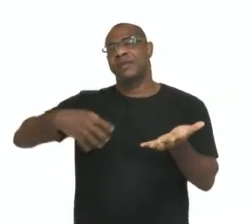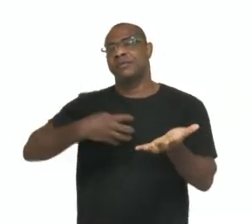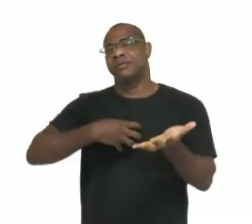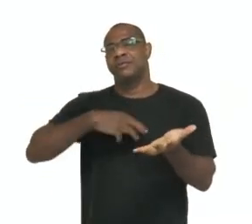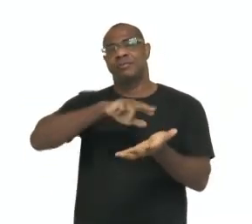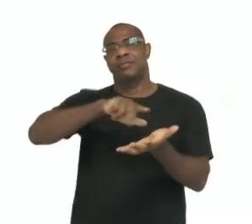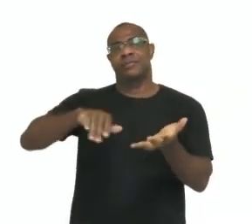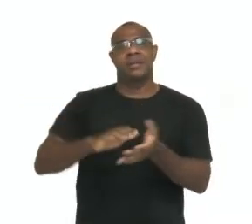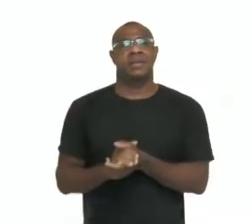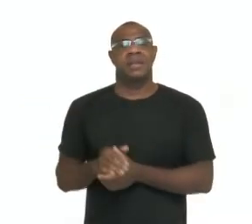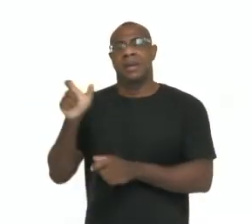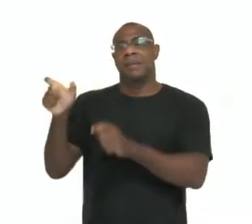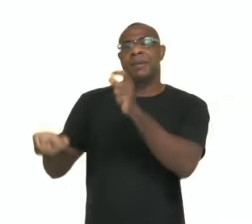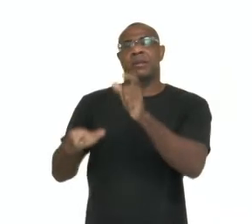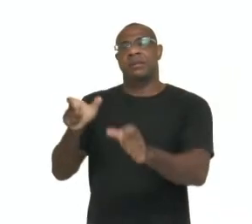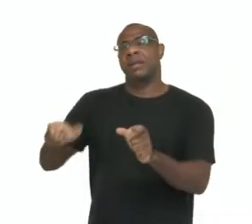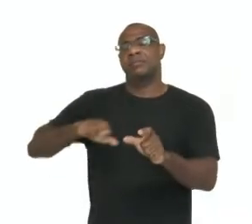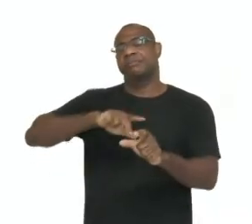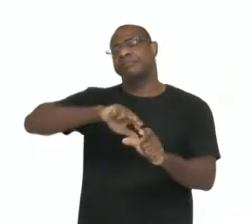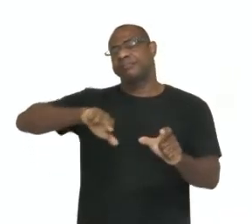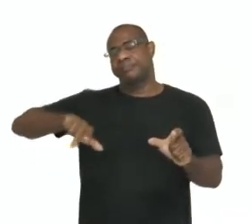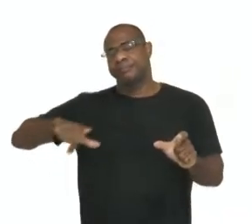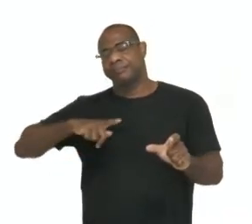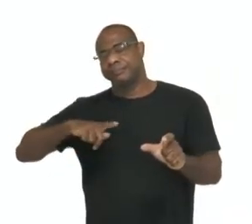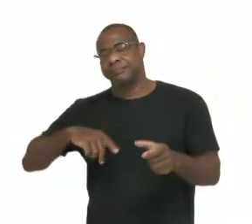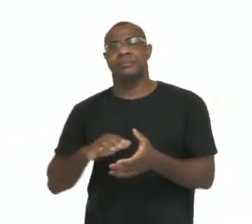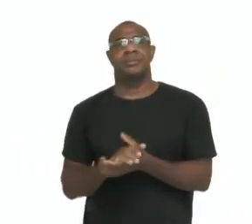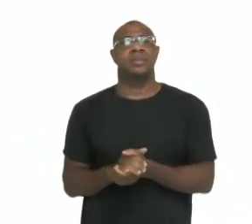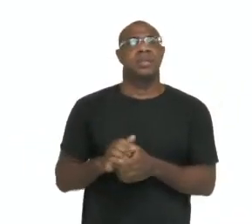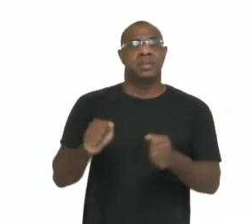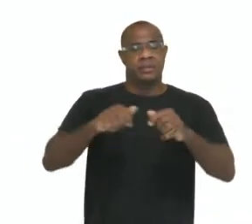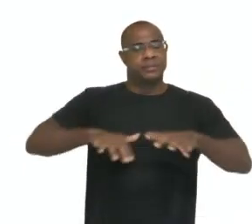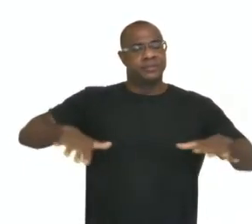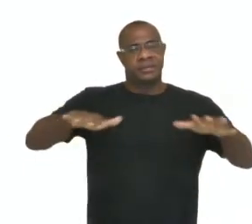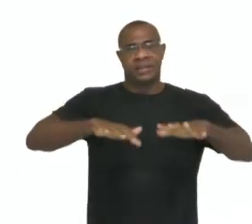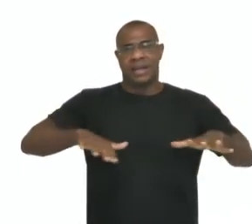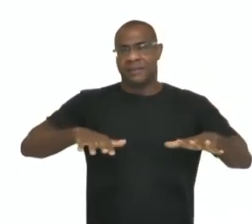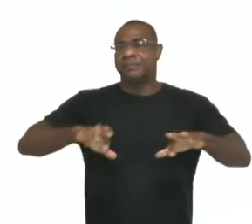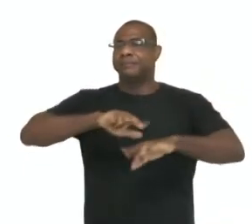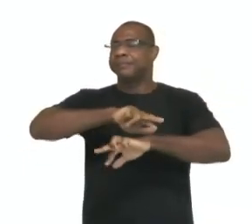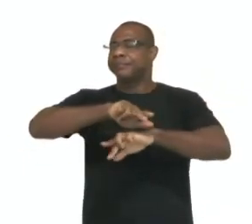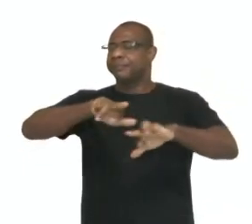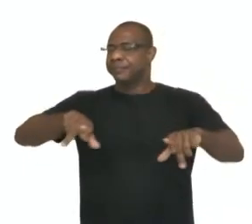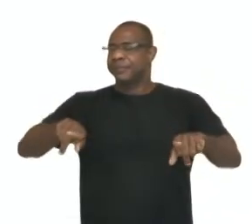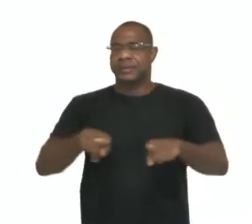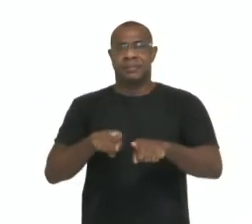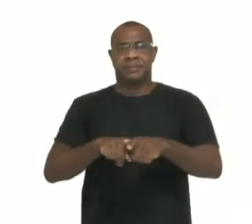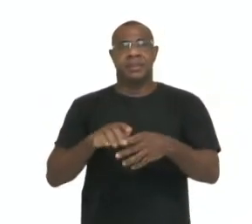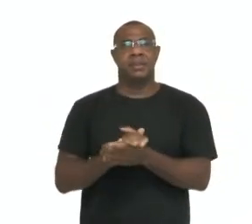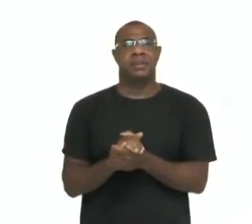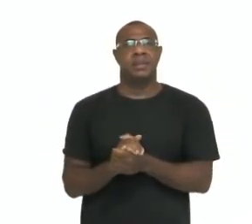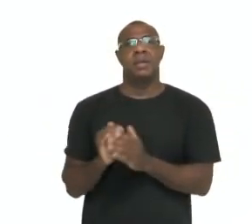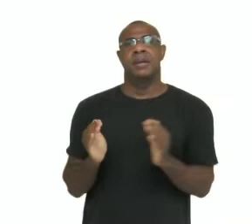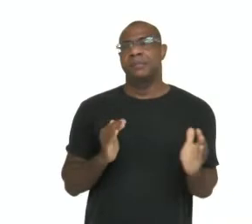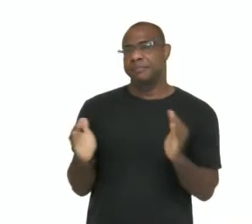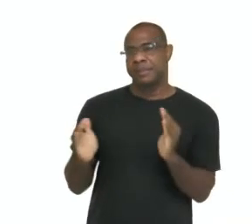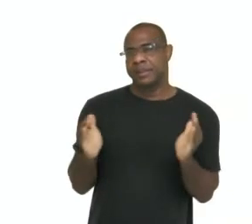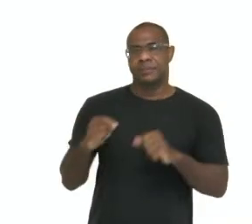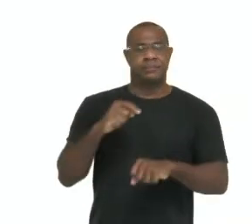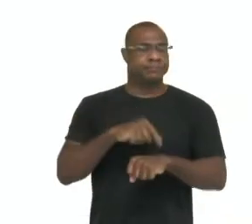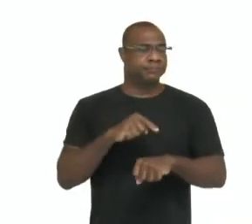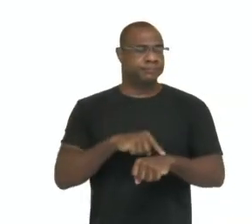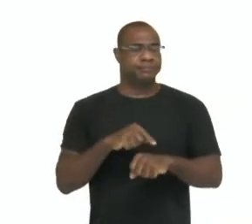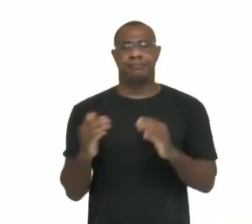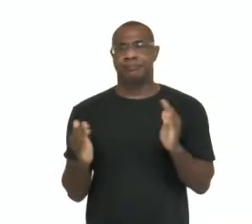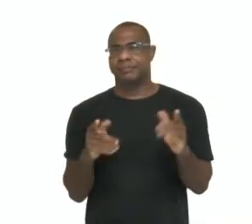personagens são várias personagens. O cenário também é bem variado. O tempo é o período de duração do